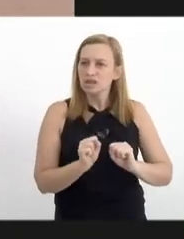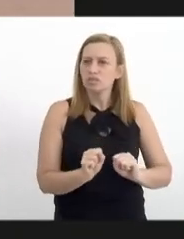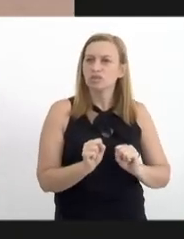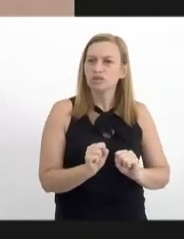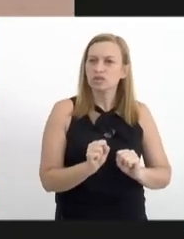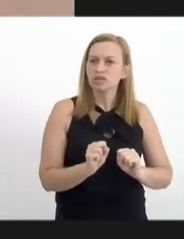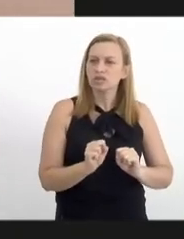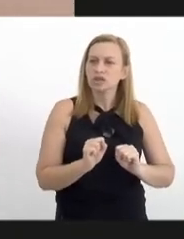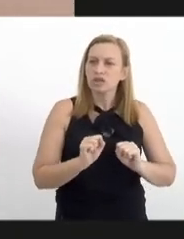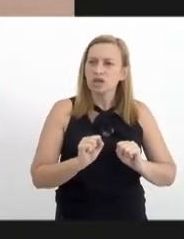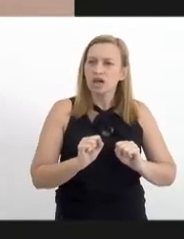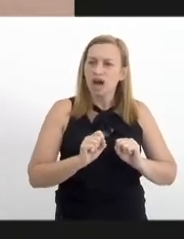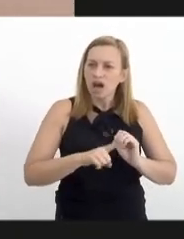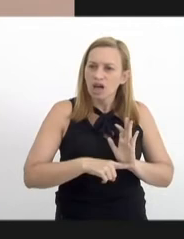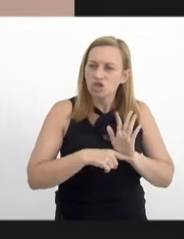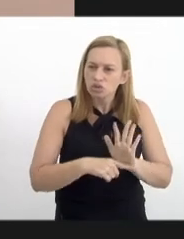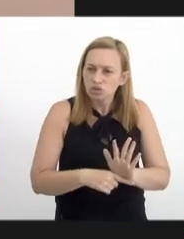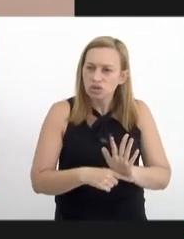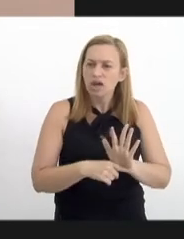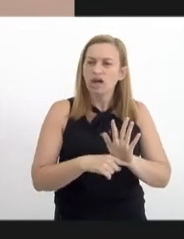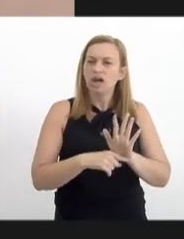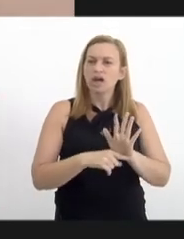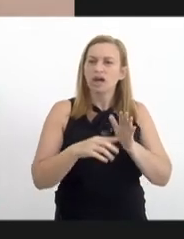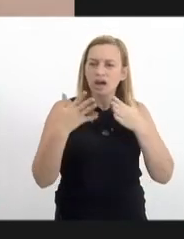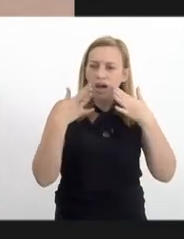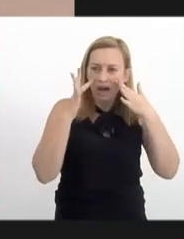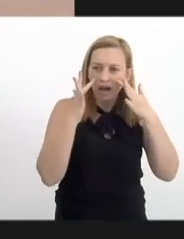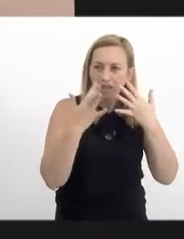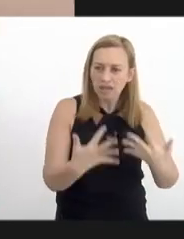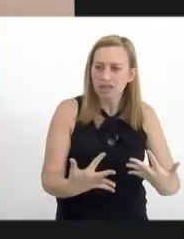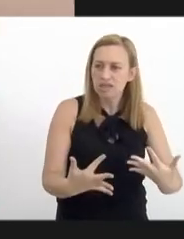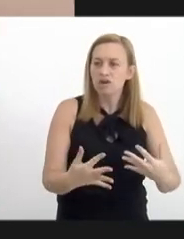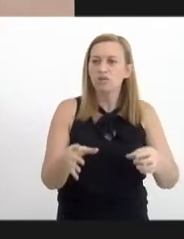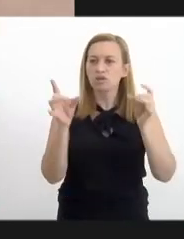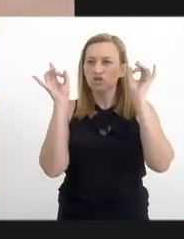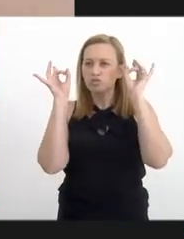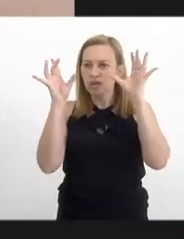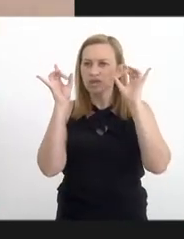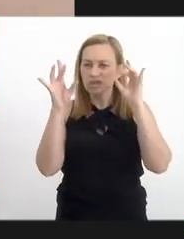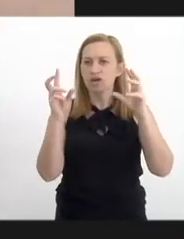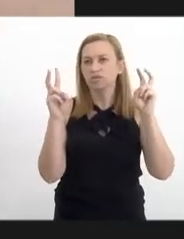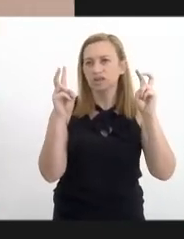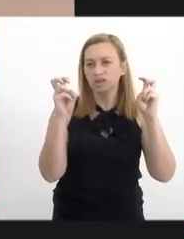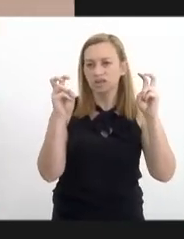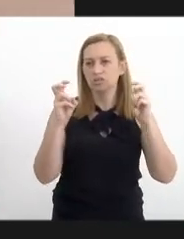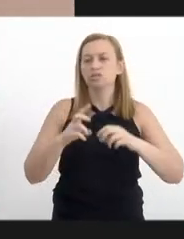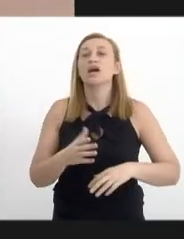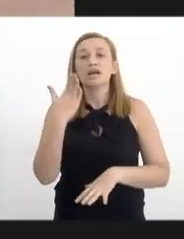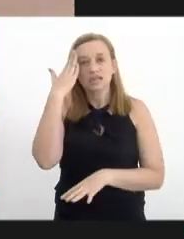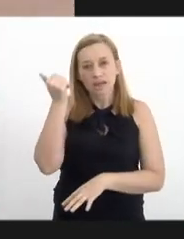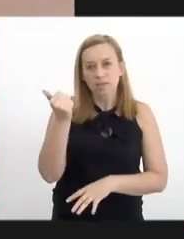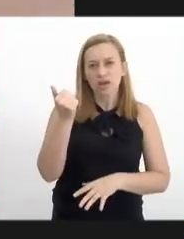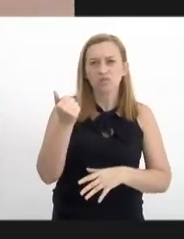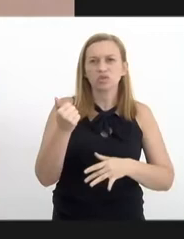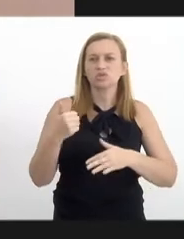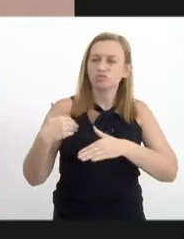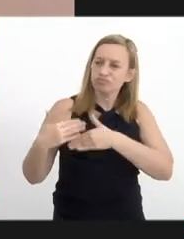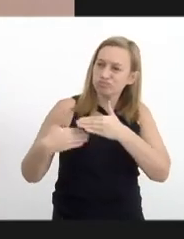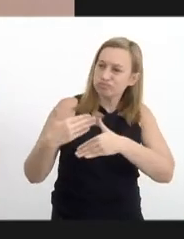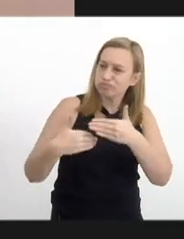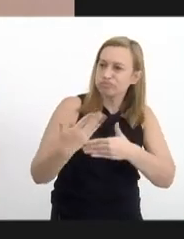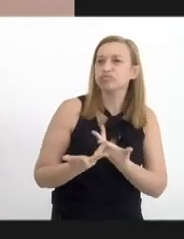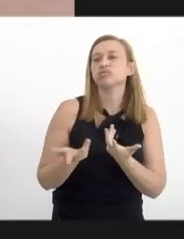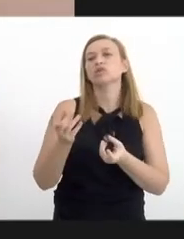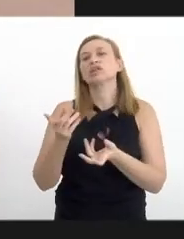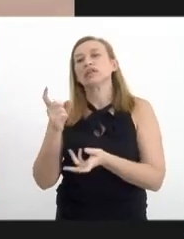reforçar a rede de atenção especializada nesse assunto. Sabemos que passamos aí por esse momento